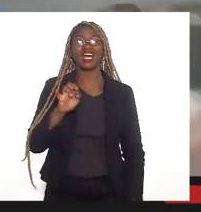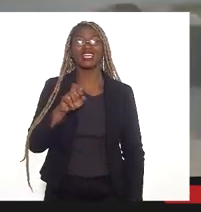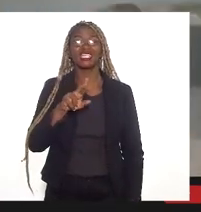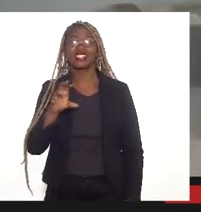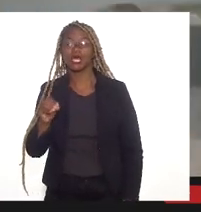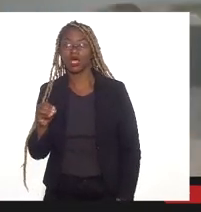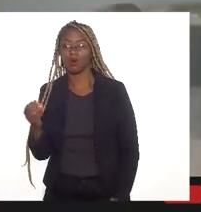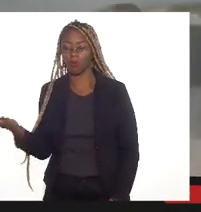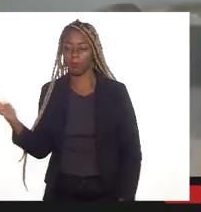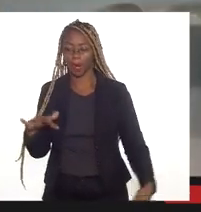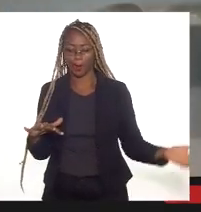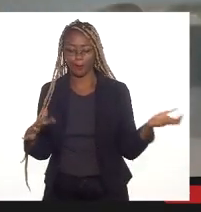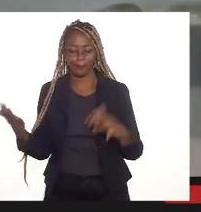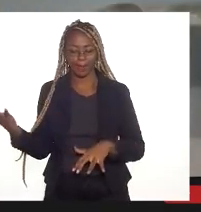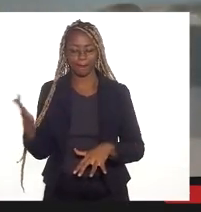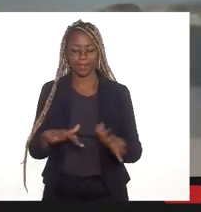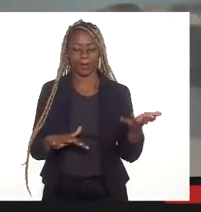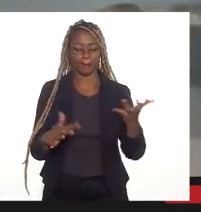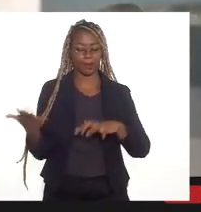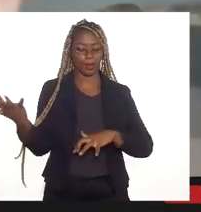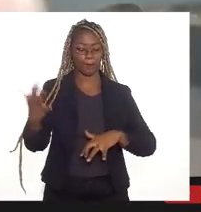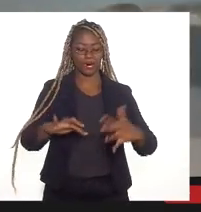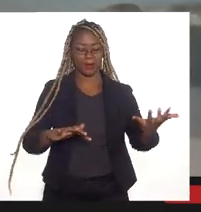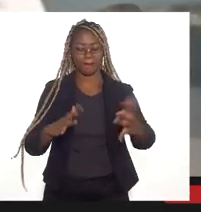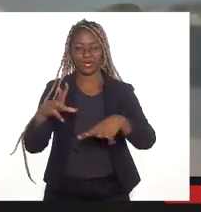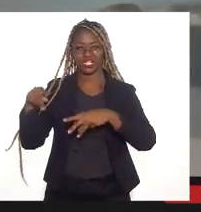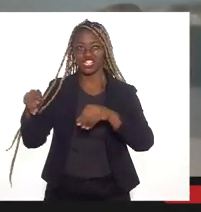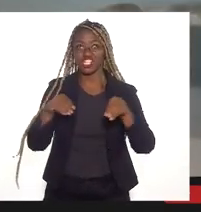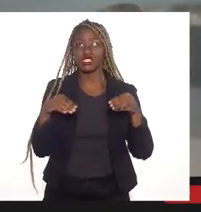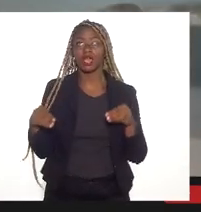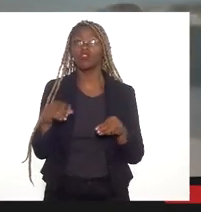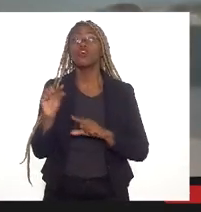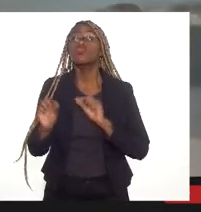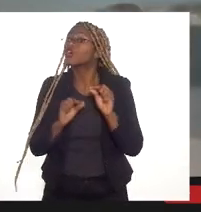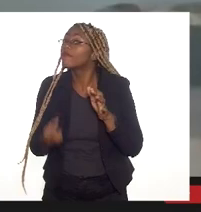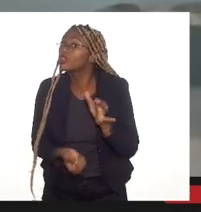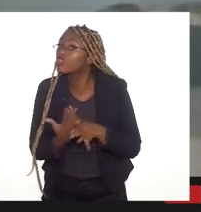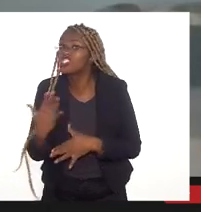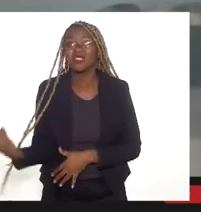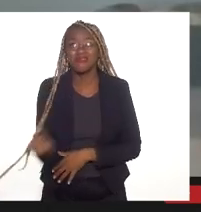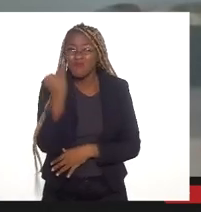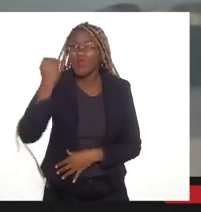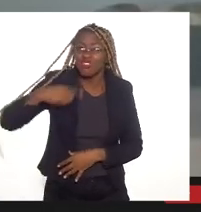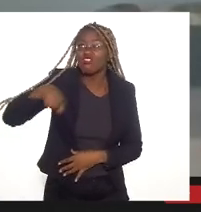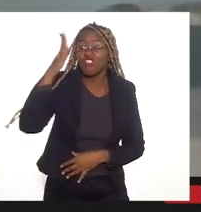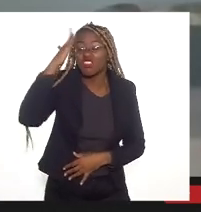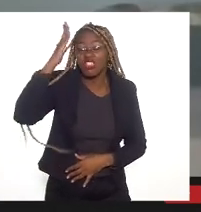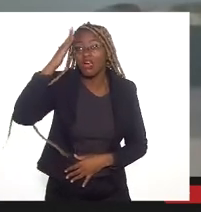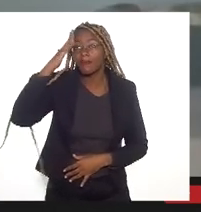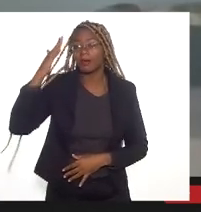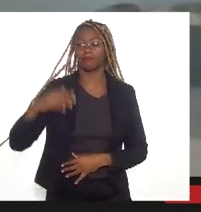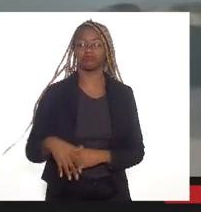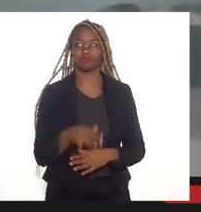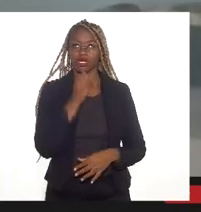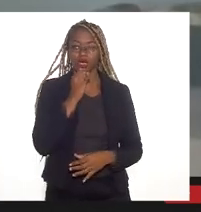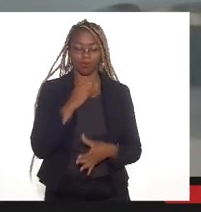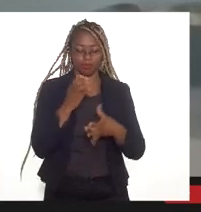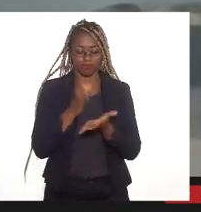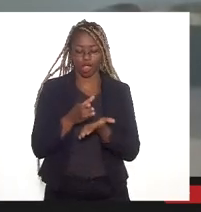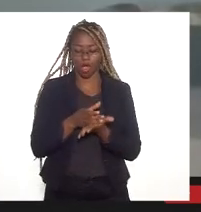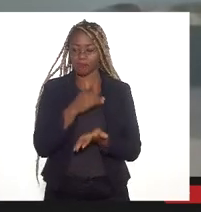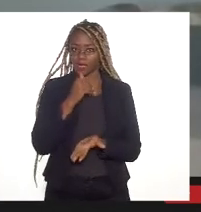Aterro. O que o aterro vai gerar? Isso é muito importante. O aterro, considera um copo de água.